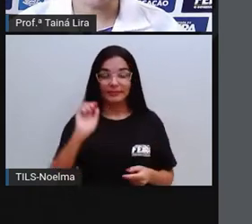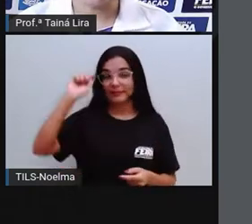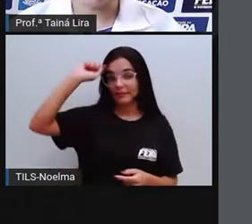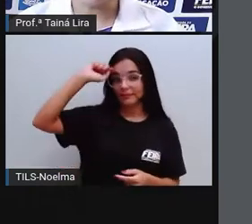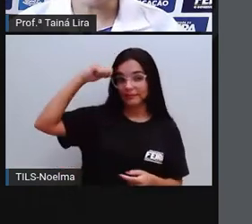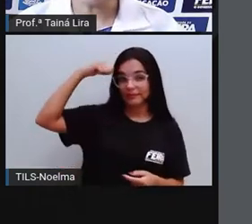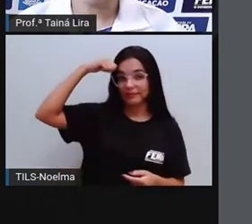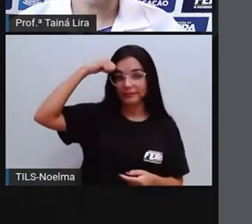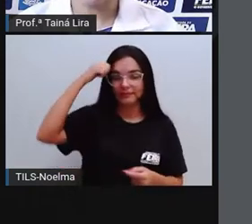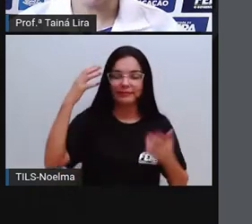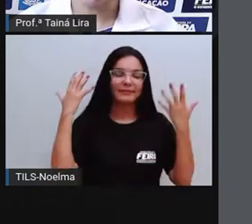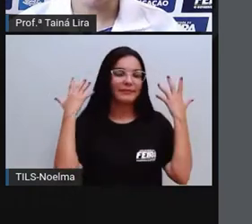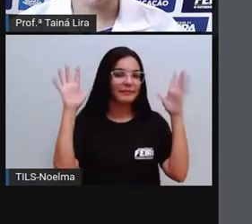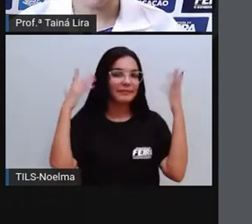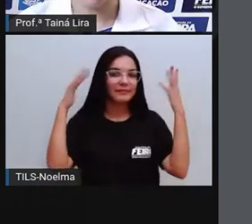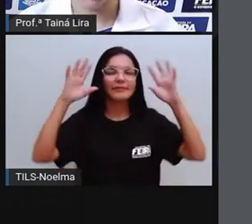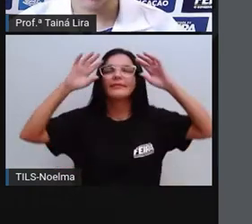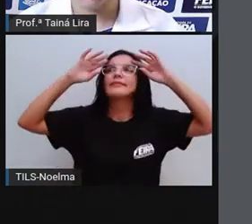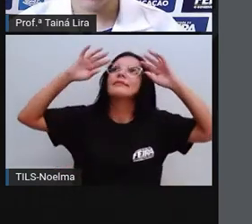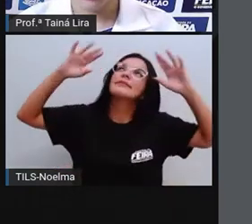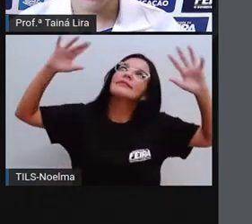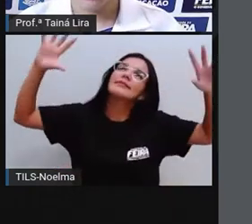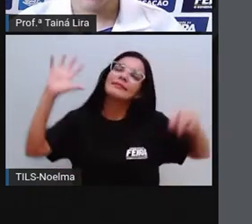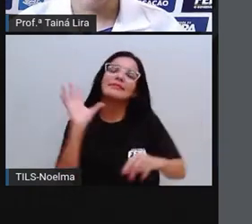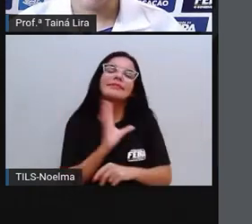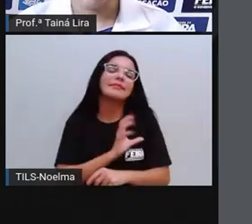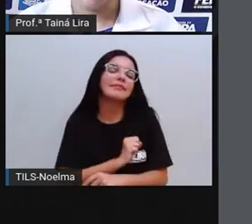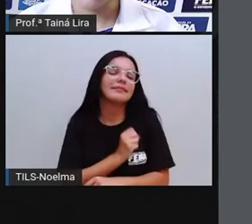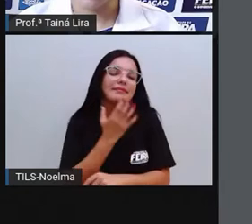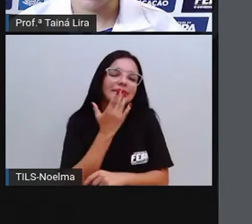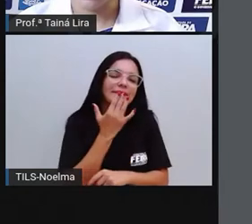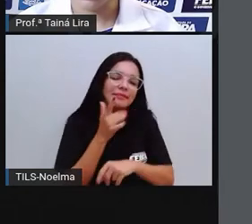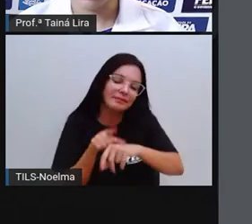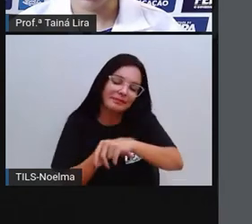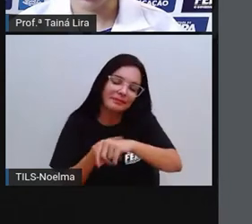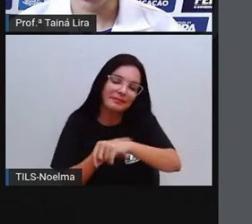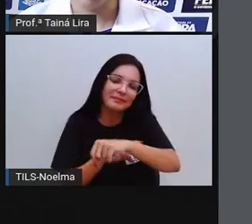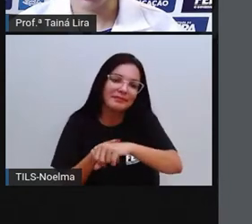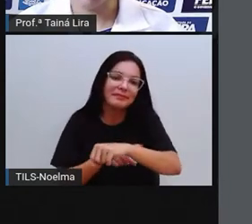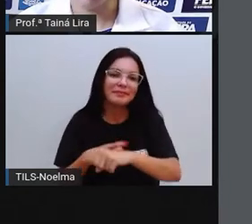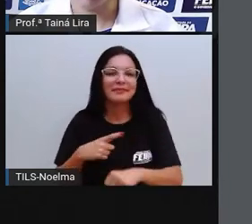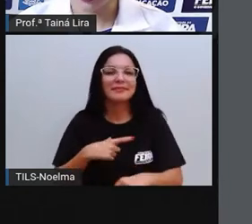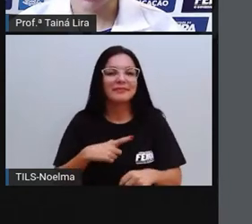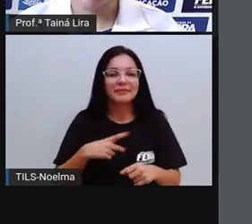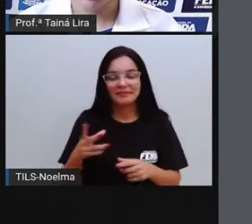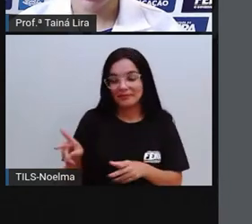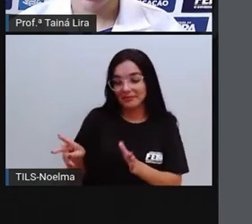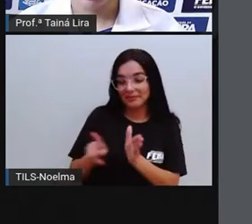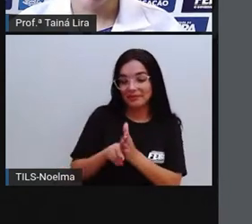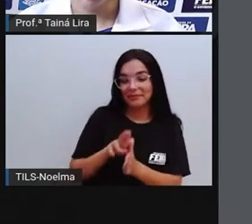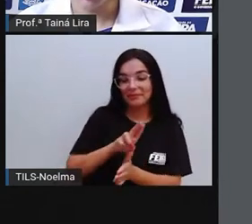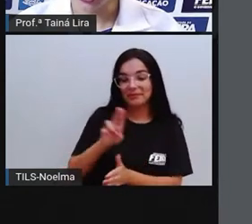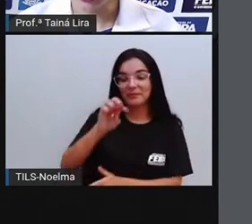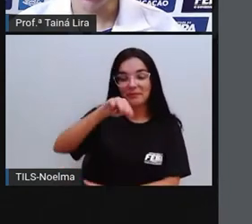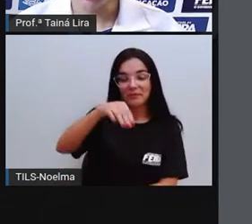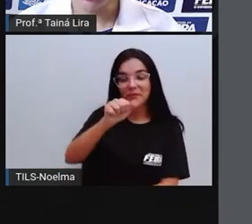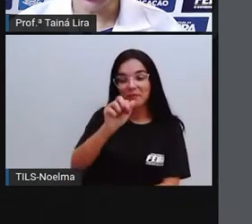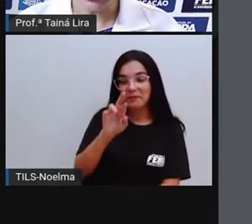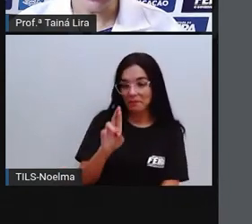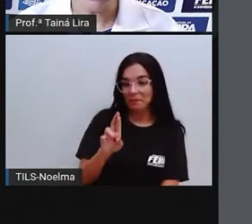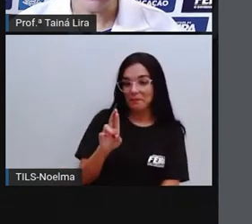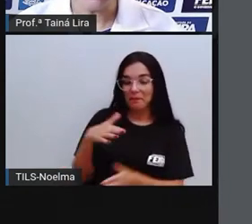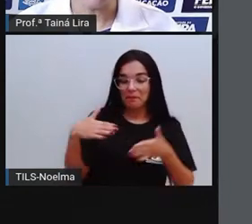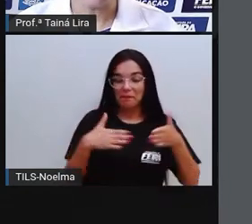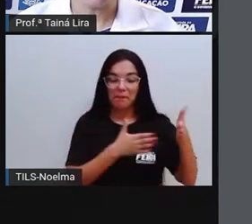sonhadora e gosta da sua cor. Mariana carrega no nome o mar, o rio